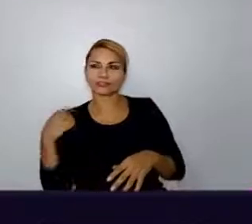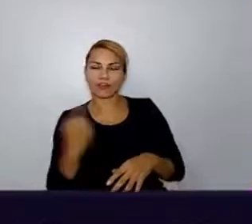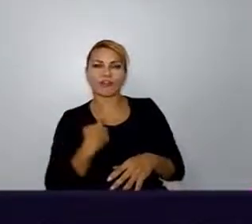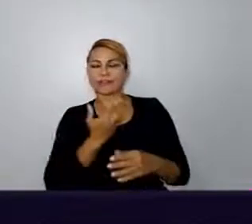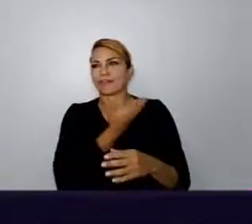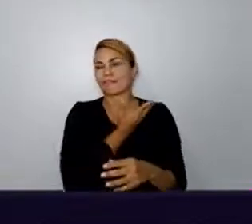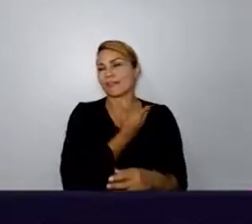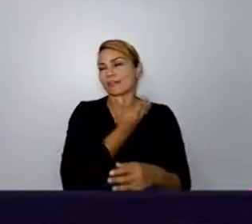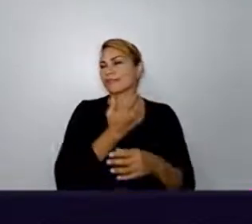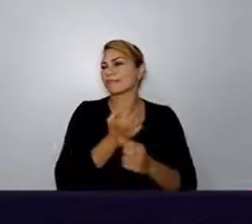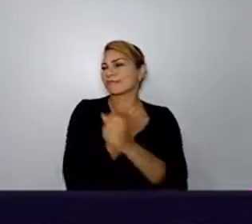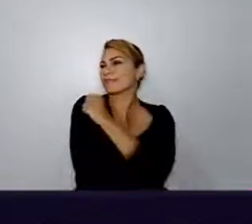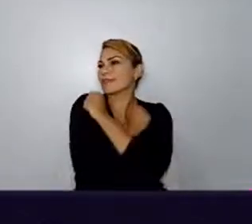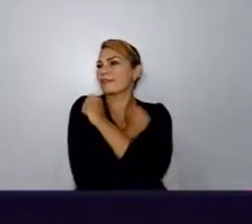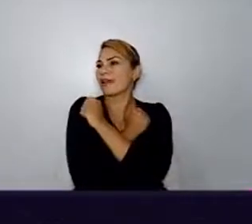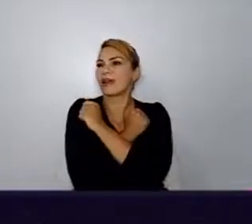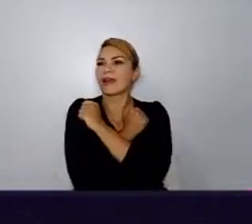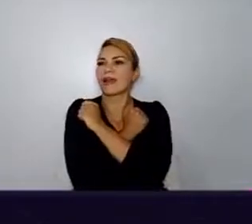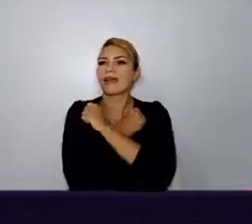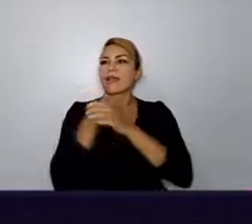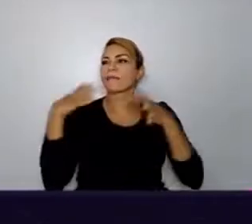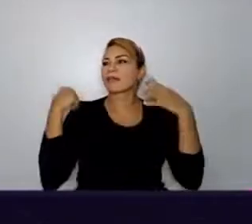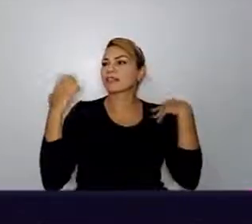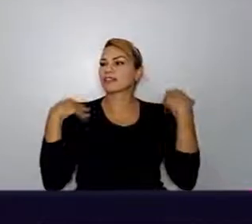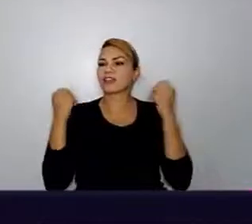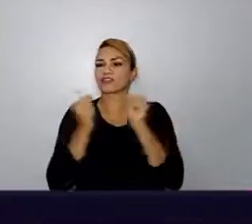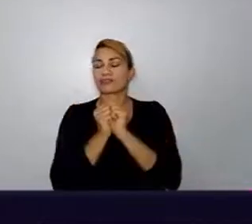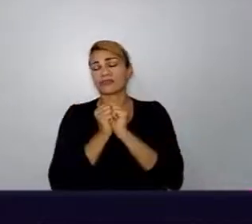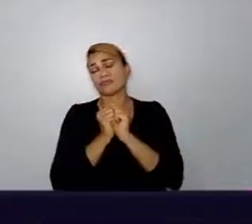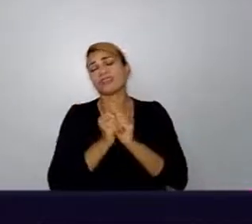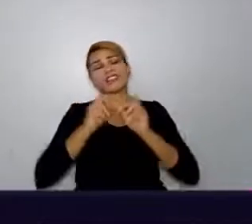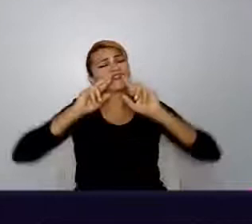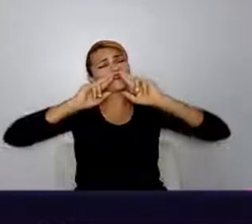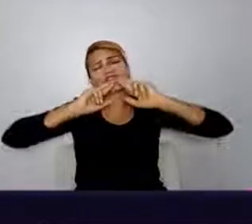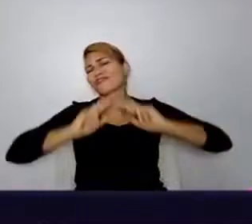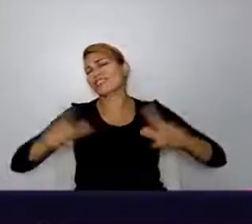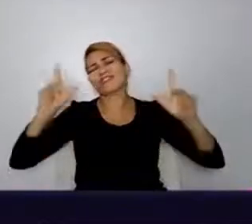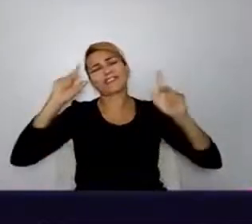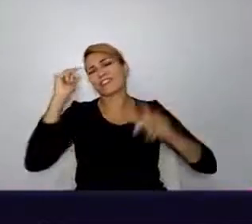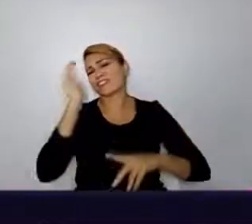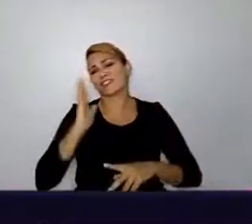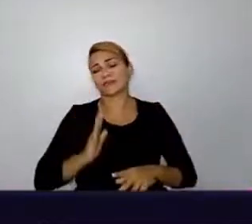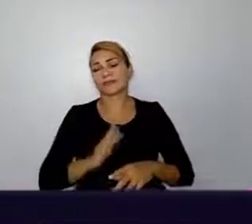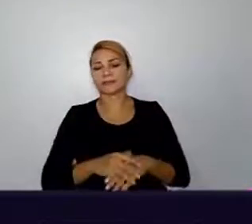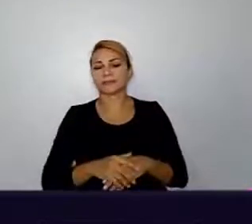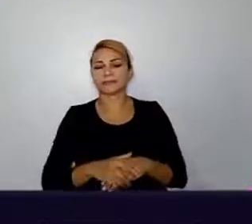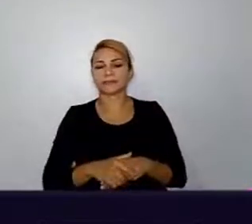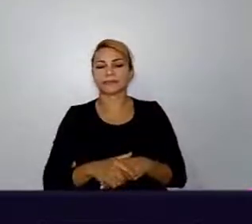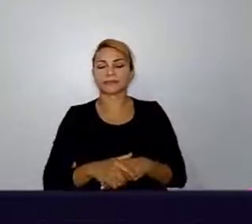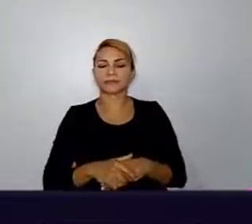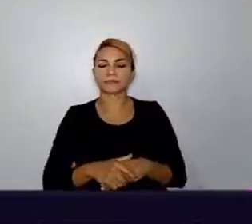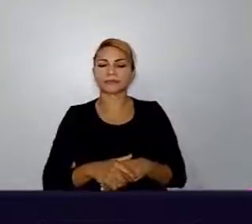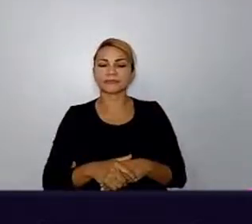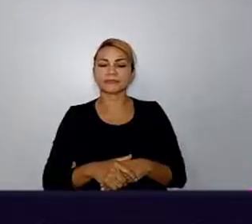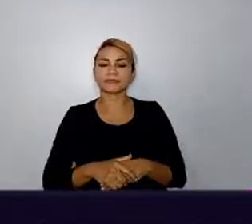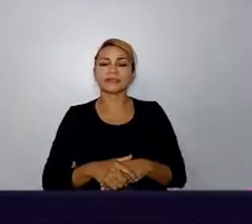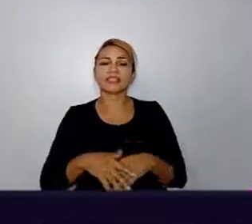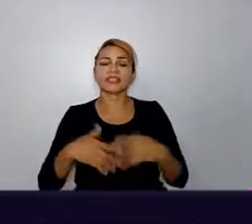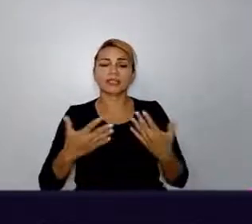Mas, assim, lembrando de outra situação, sobre o uso de vírgula, por exemplo, e-mails em inglês.